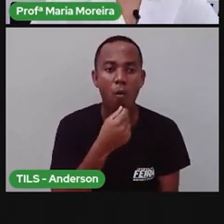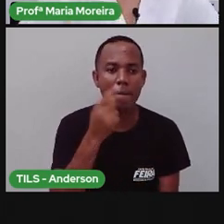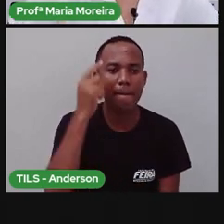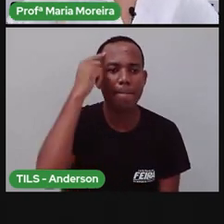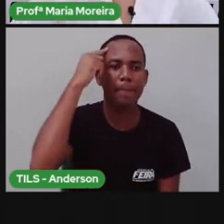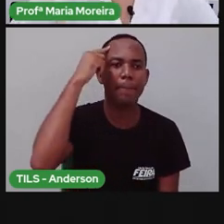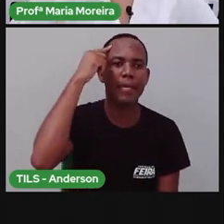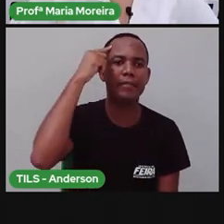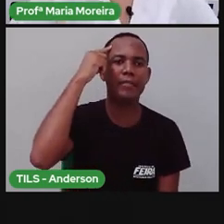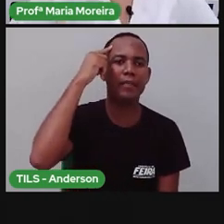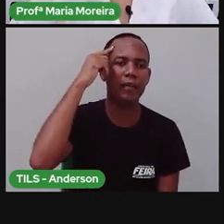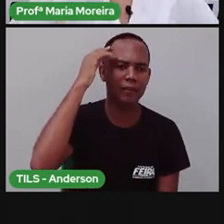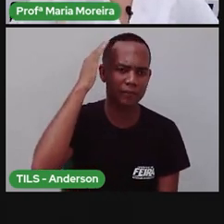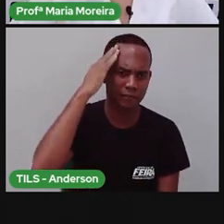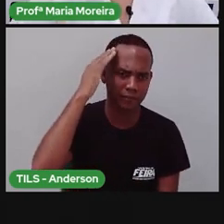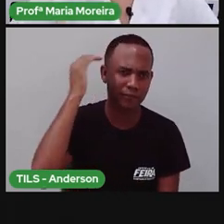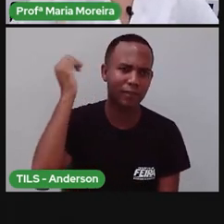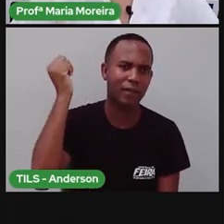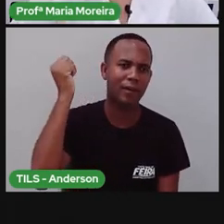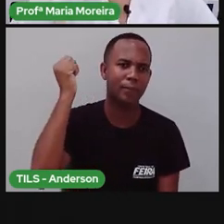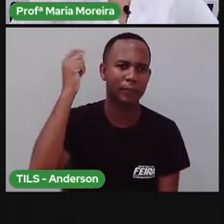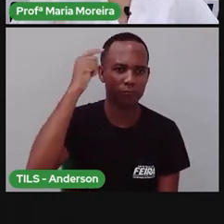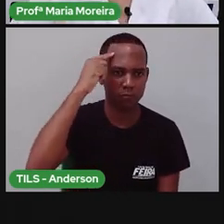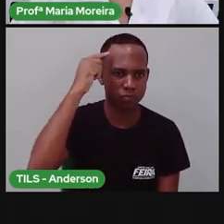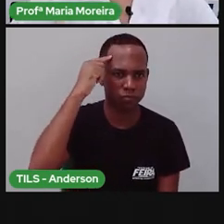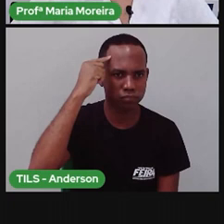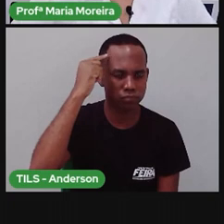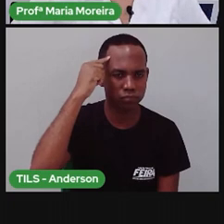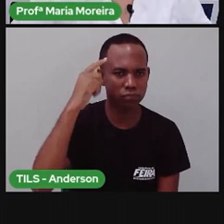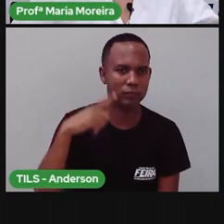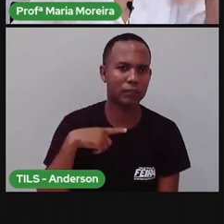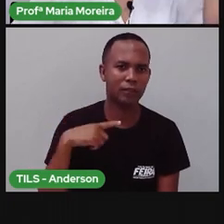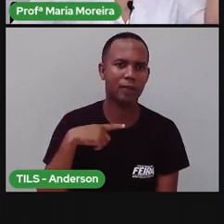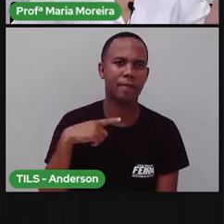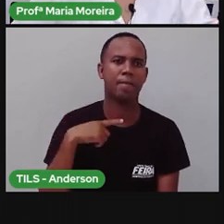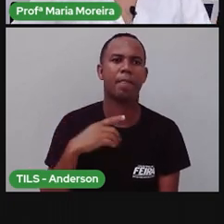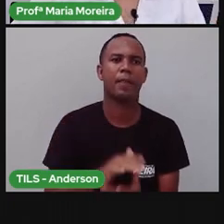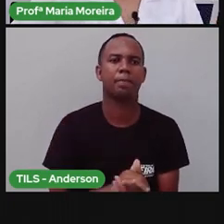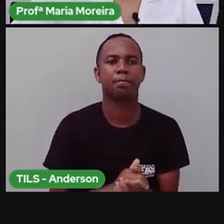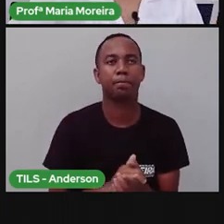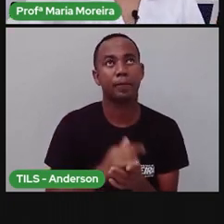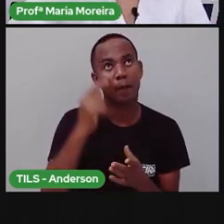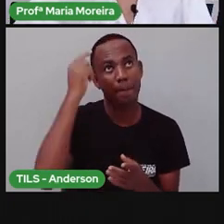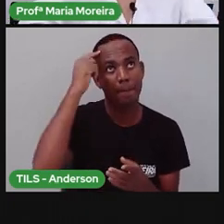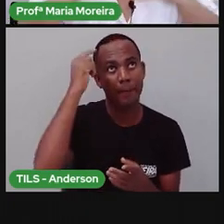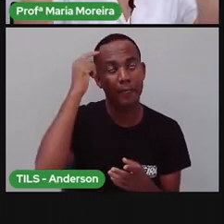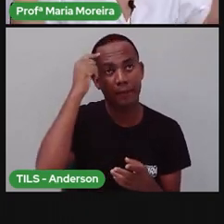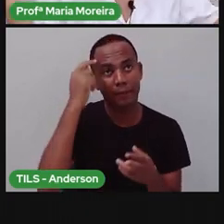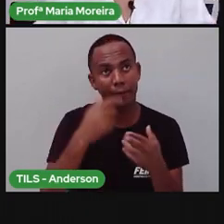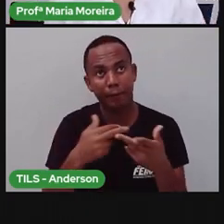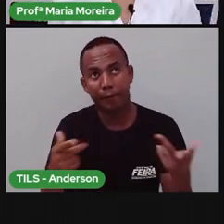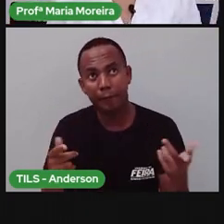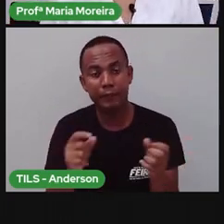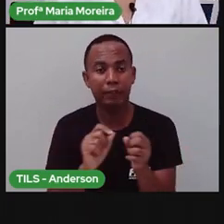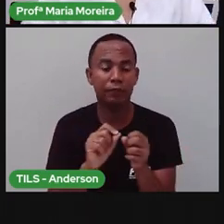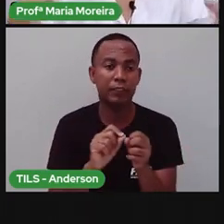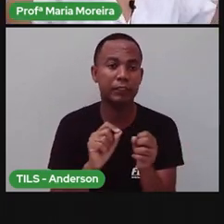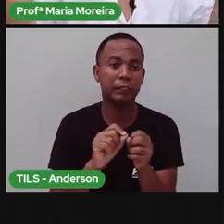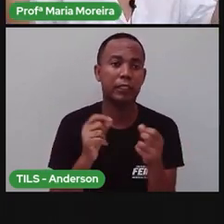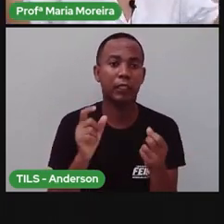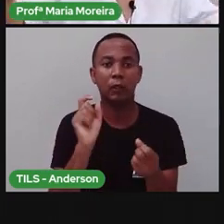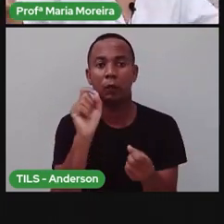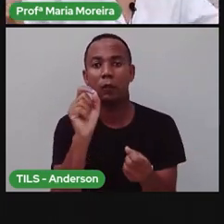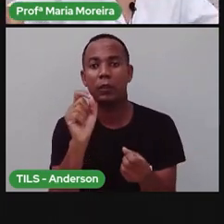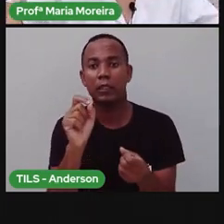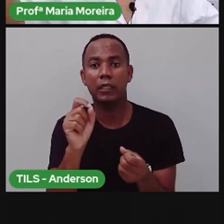nós pensamos antes de agir, né, pensamos para fazer as coisas, pensamos sobre o que